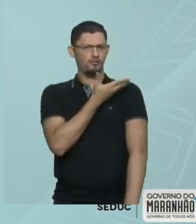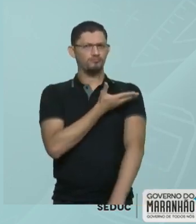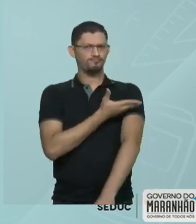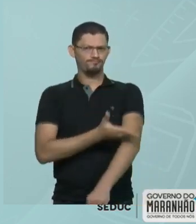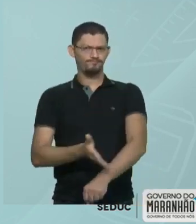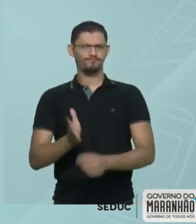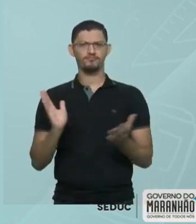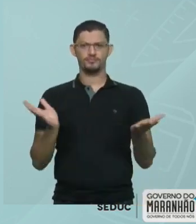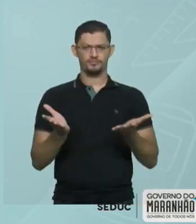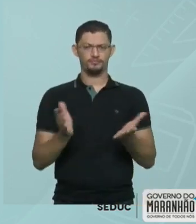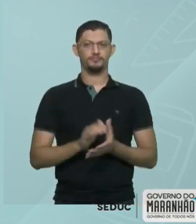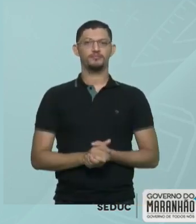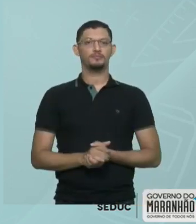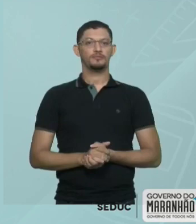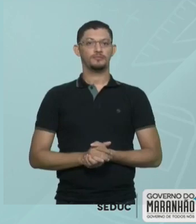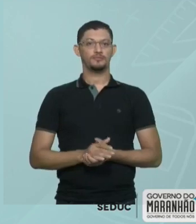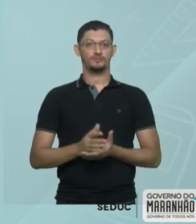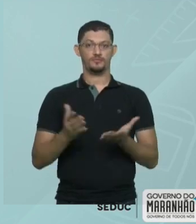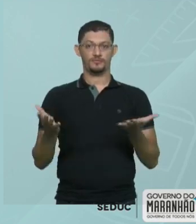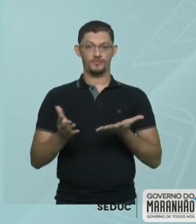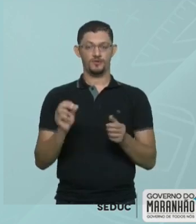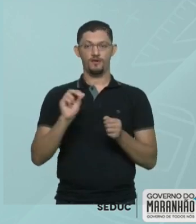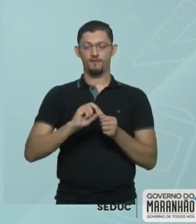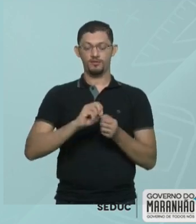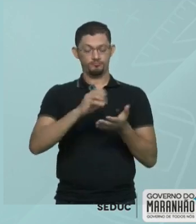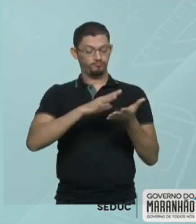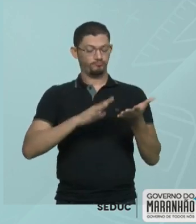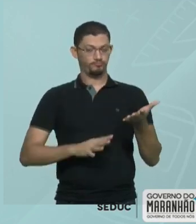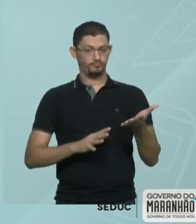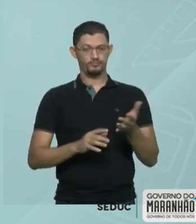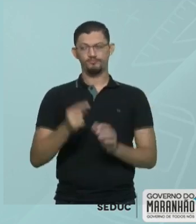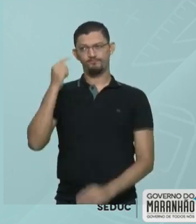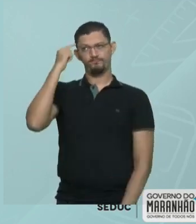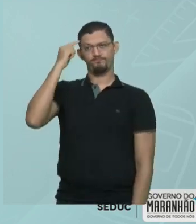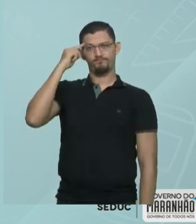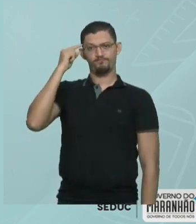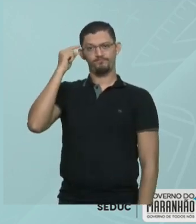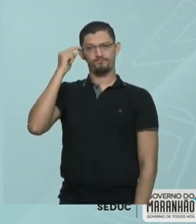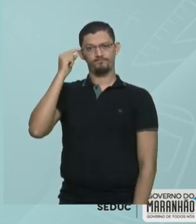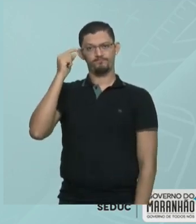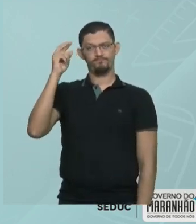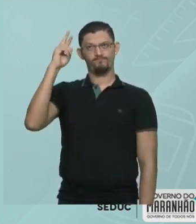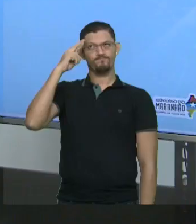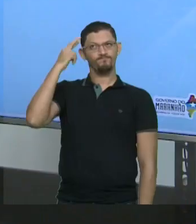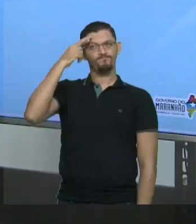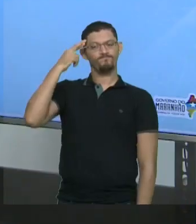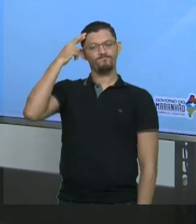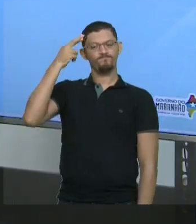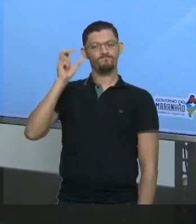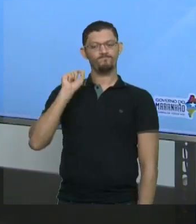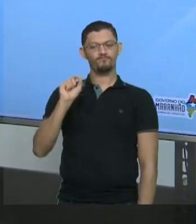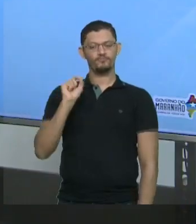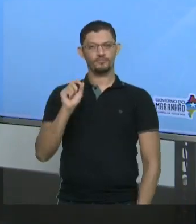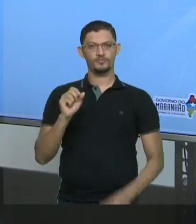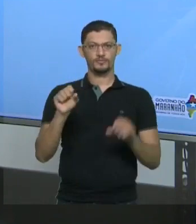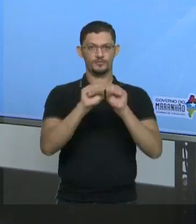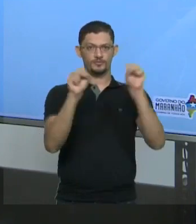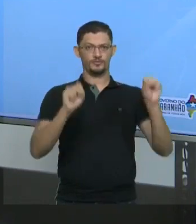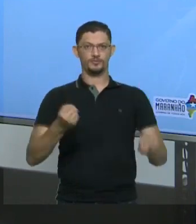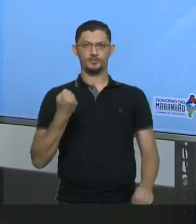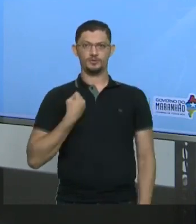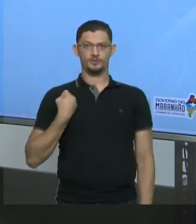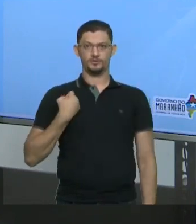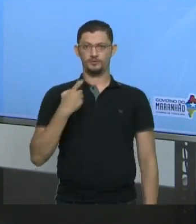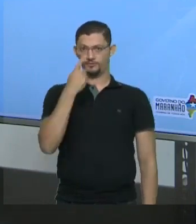Então, vamos lá começar a fazer exercício. Então, pensa bem, só para a gente refletir um pouco. Sistema de numeração